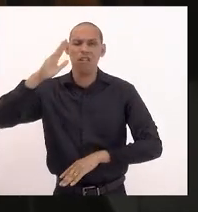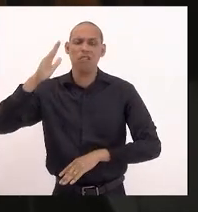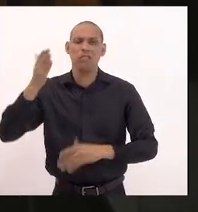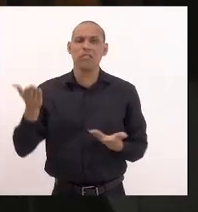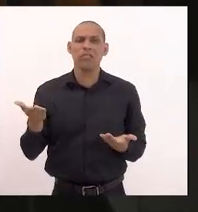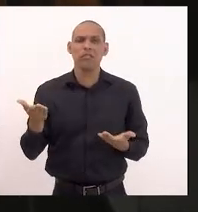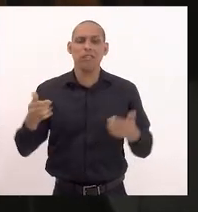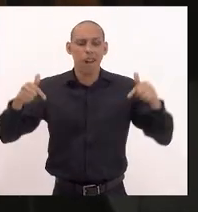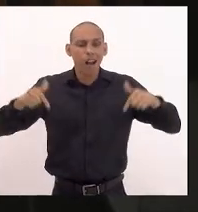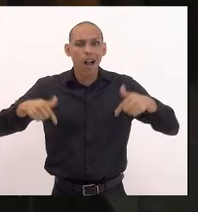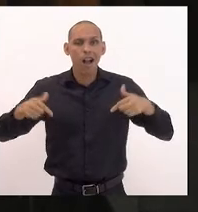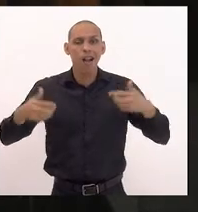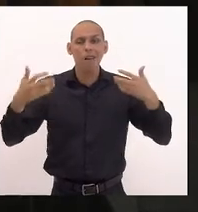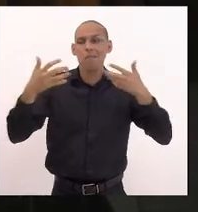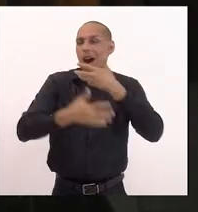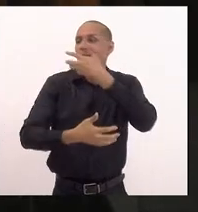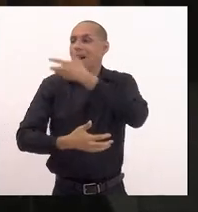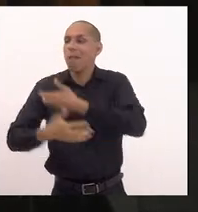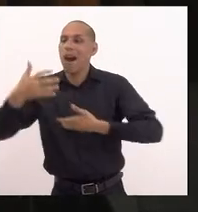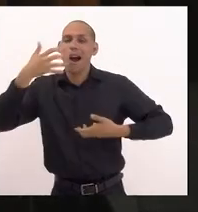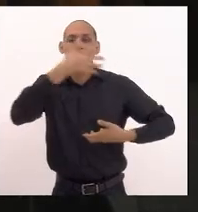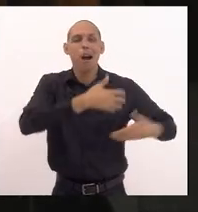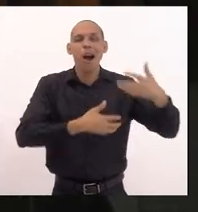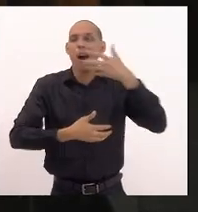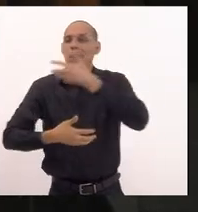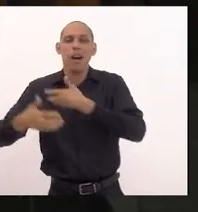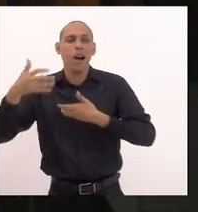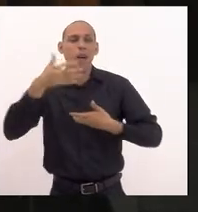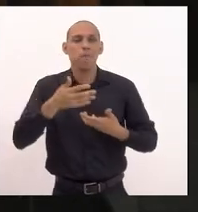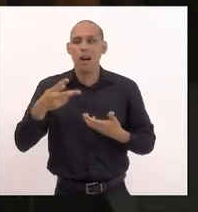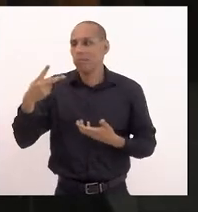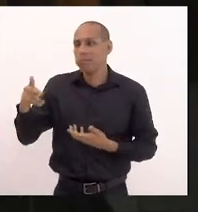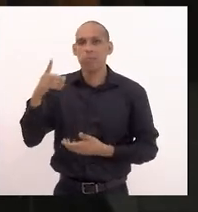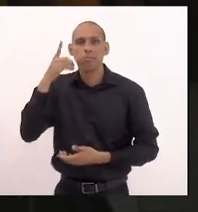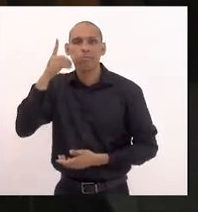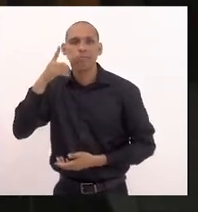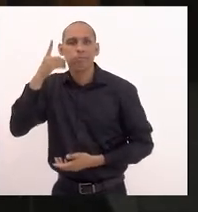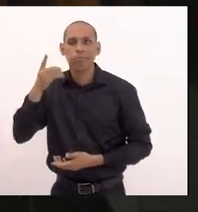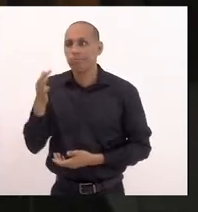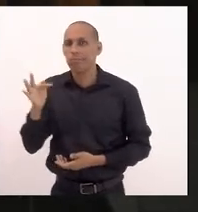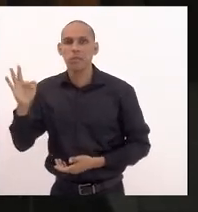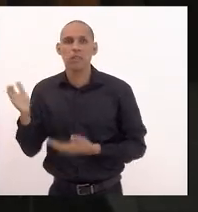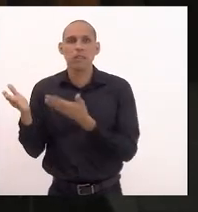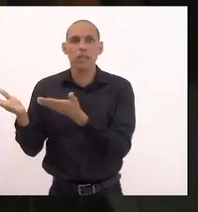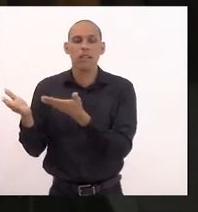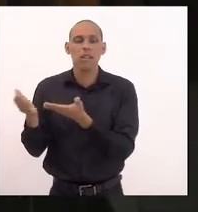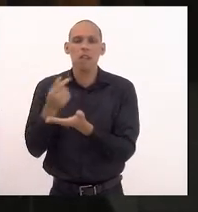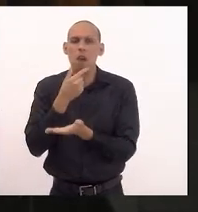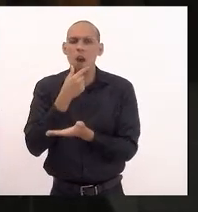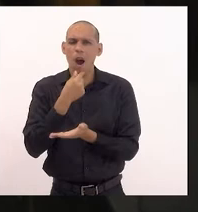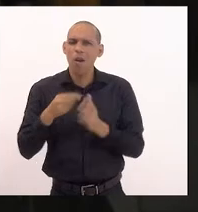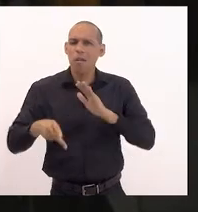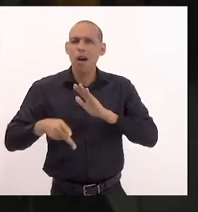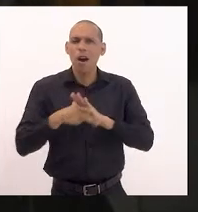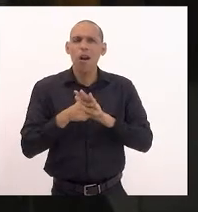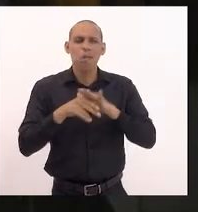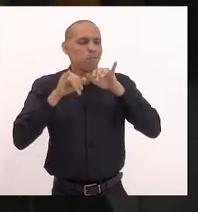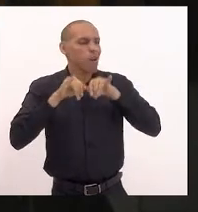em verso aqui por um deputado federal por um homem de comunicação